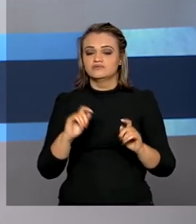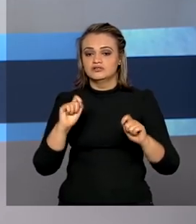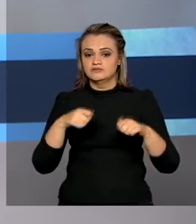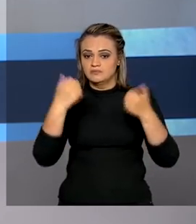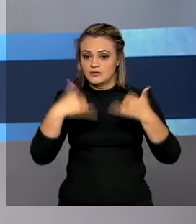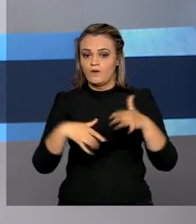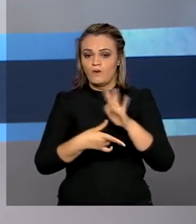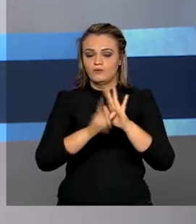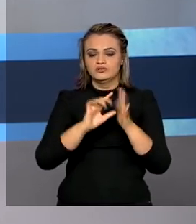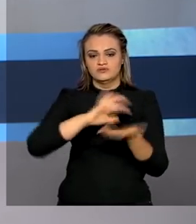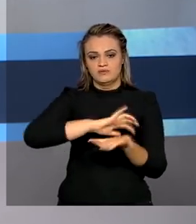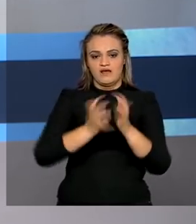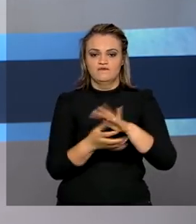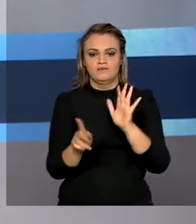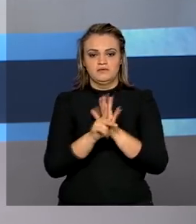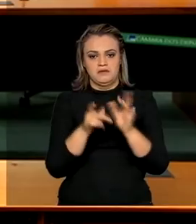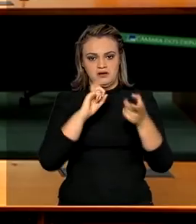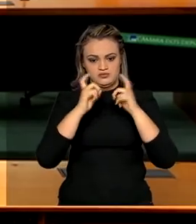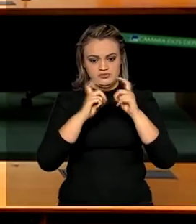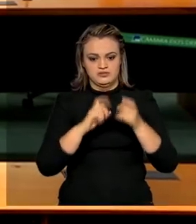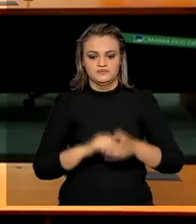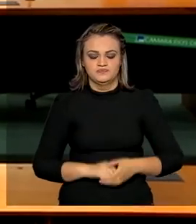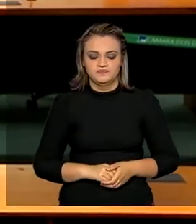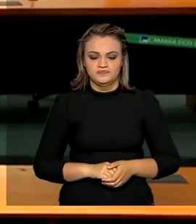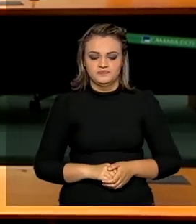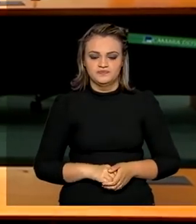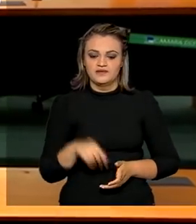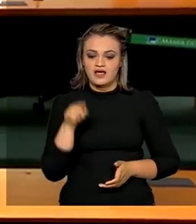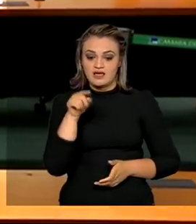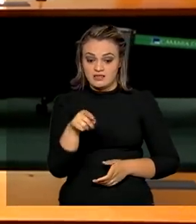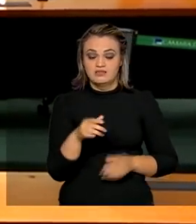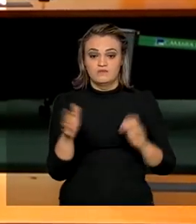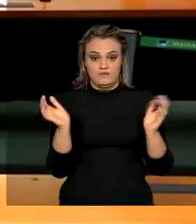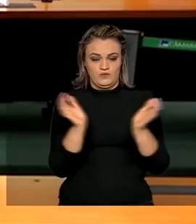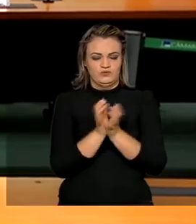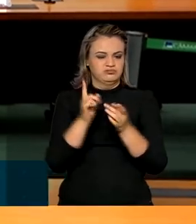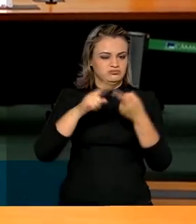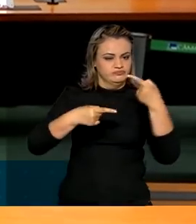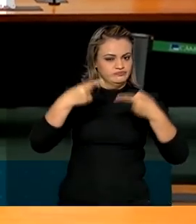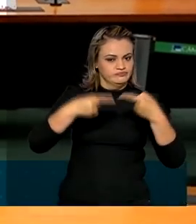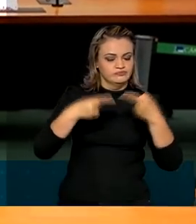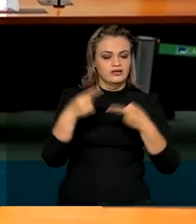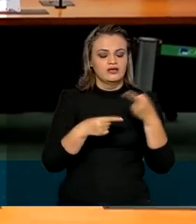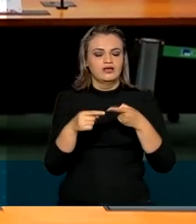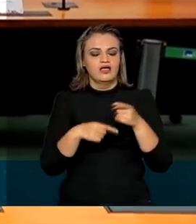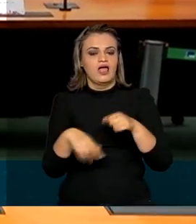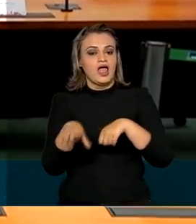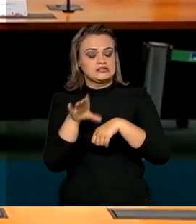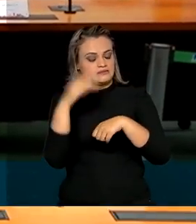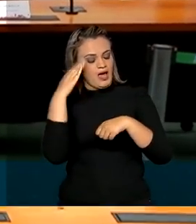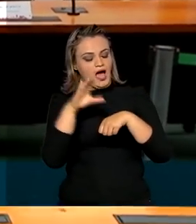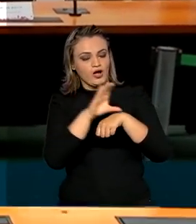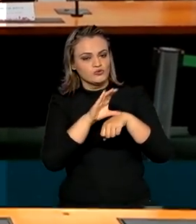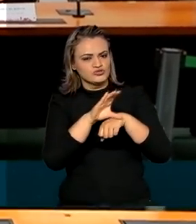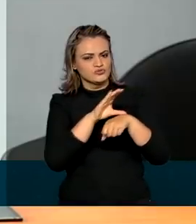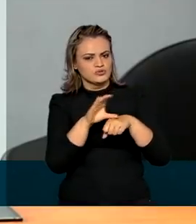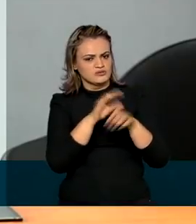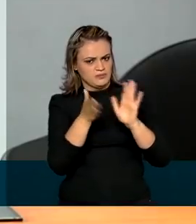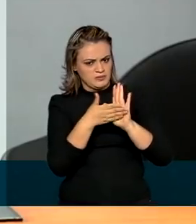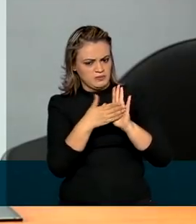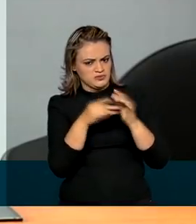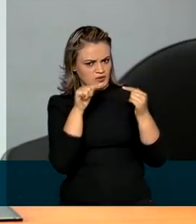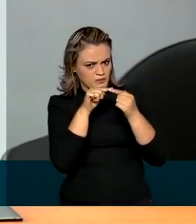que discutiu a reforma administrativa. Na comissão, o que está em debate é a constitucionalidade da proposta,